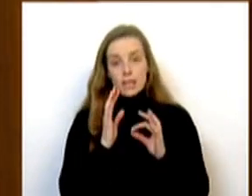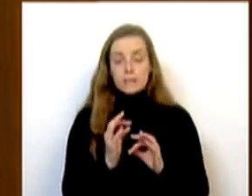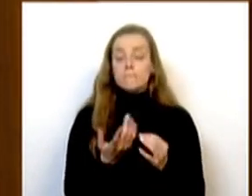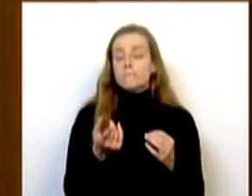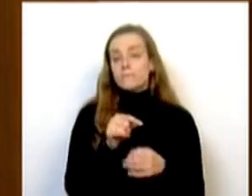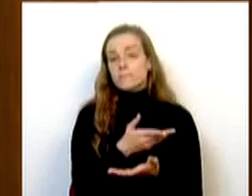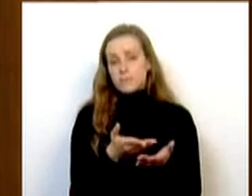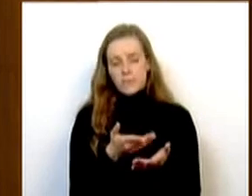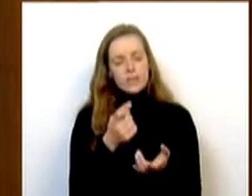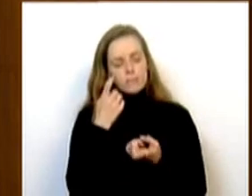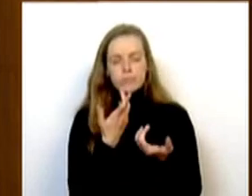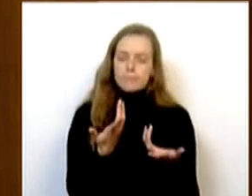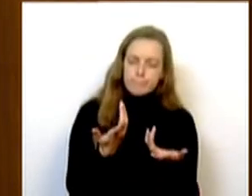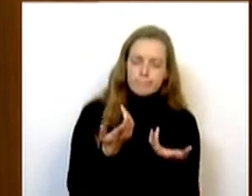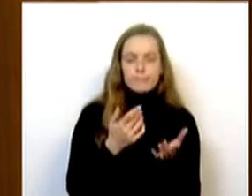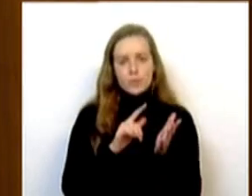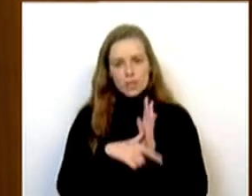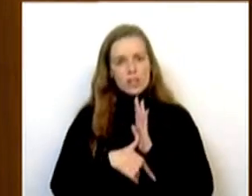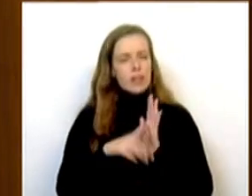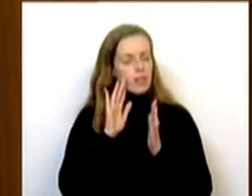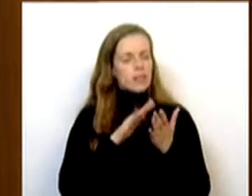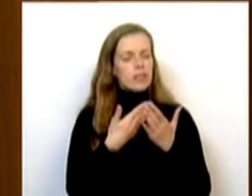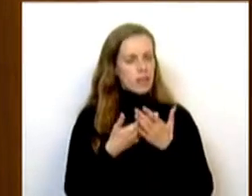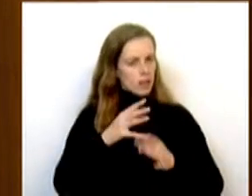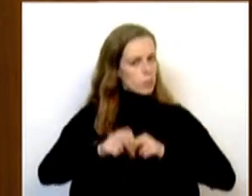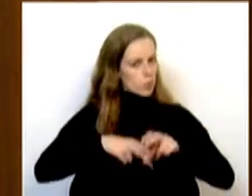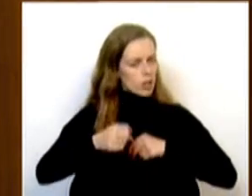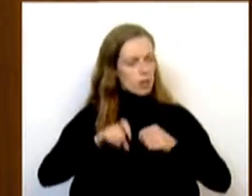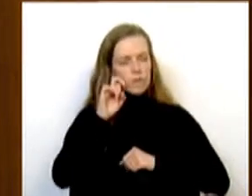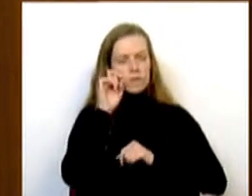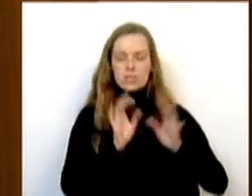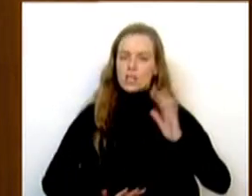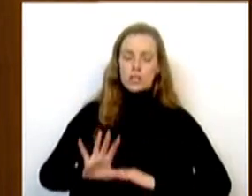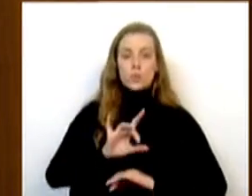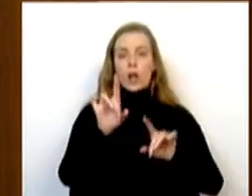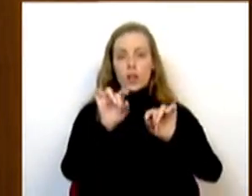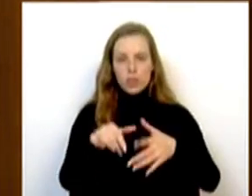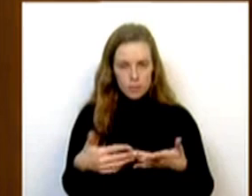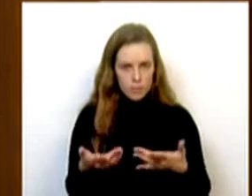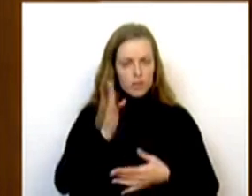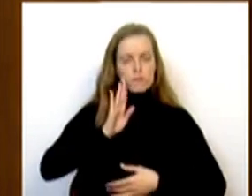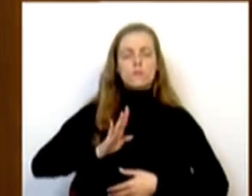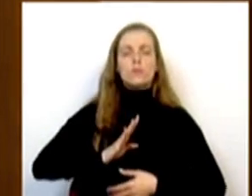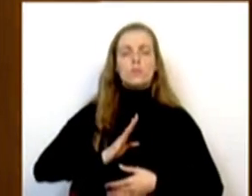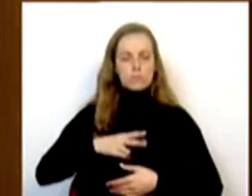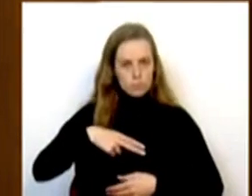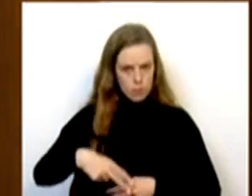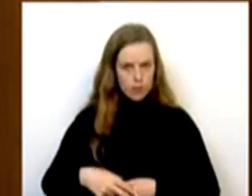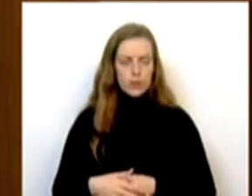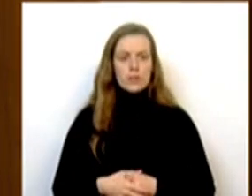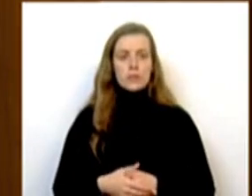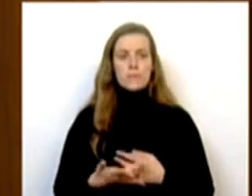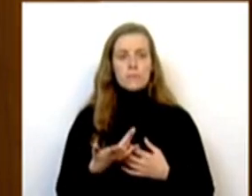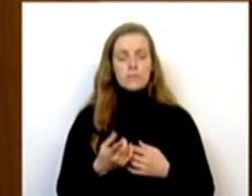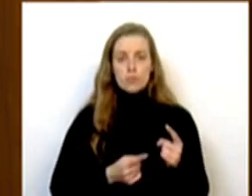sobretudo garantir que são projetos que contribuem para a modernização da Defesa Nacional e das Forças Armadas portuguesas. Em